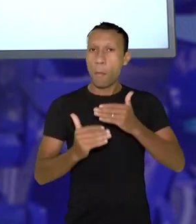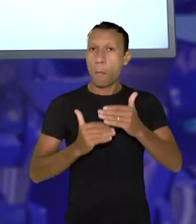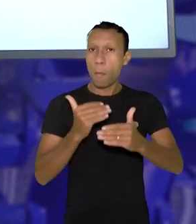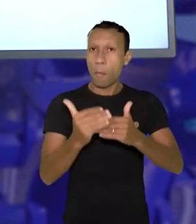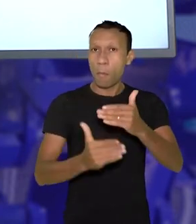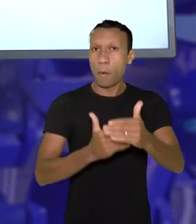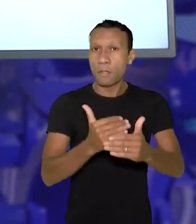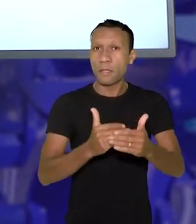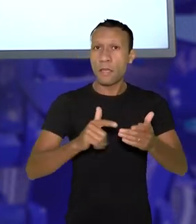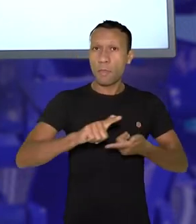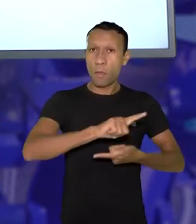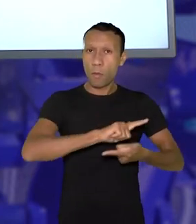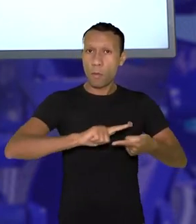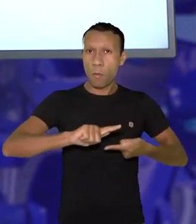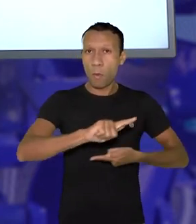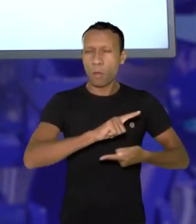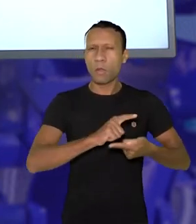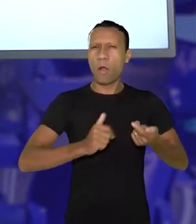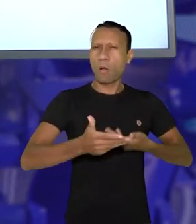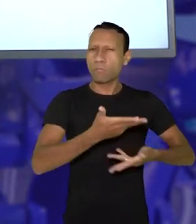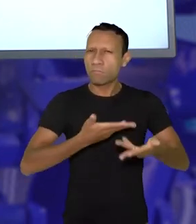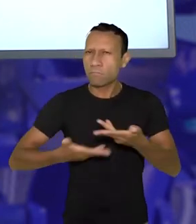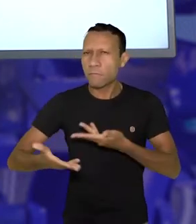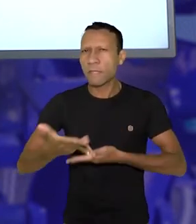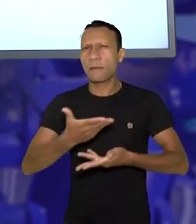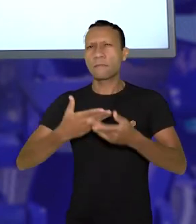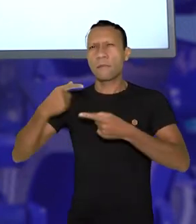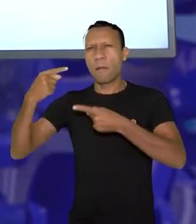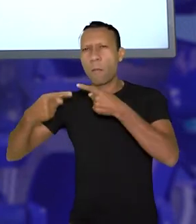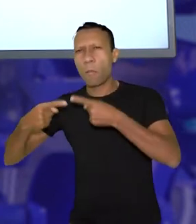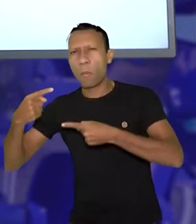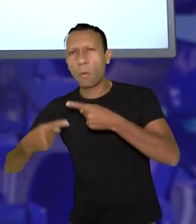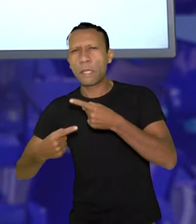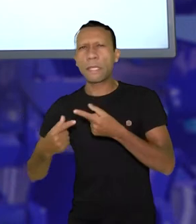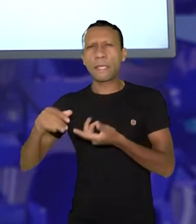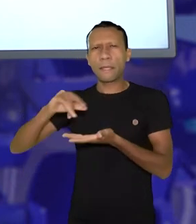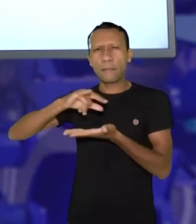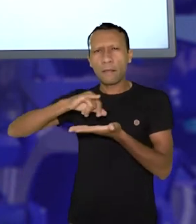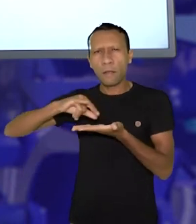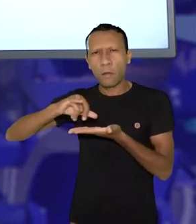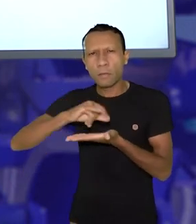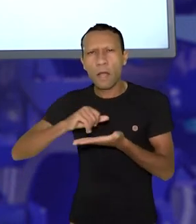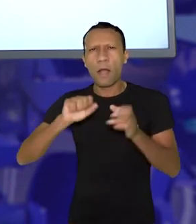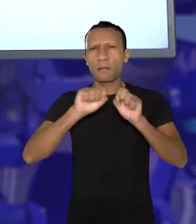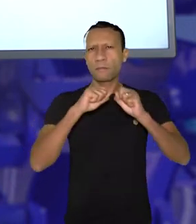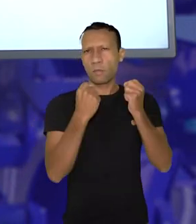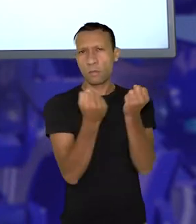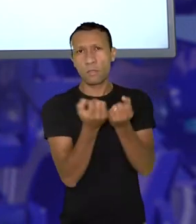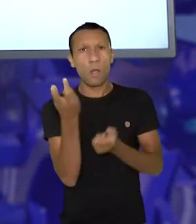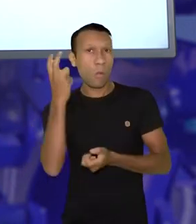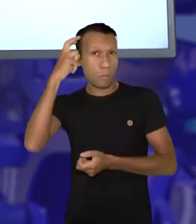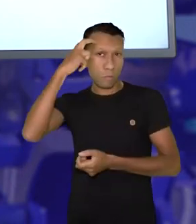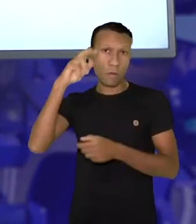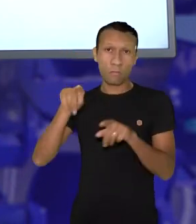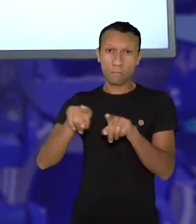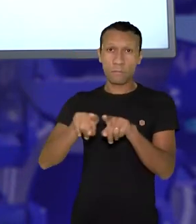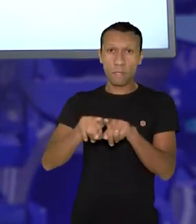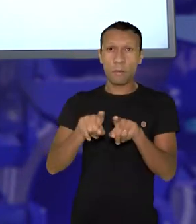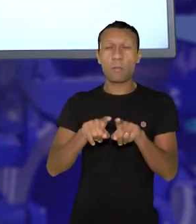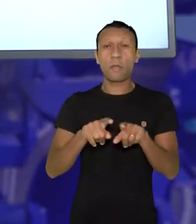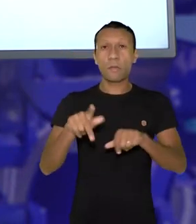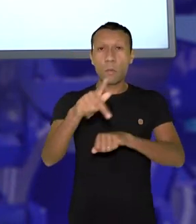processo de globalização, que é esse processo de interação política, econômica, social e cultural